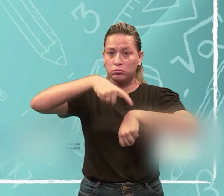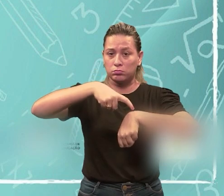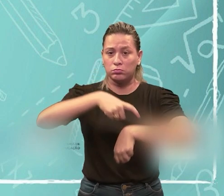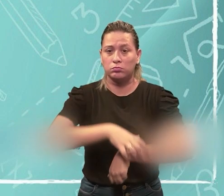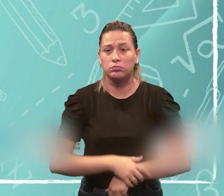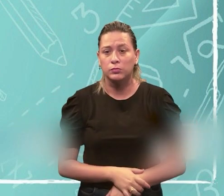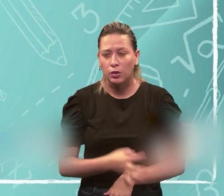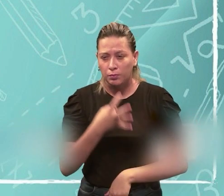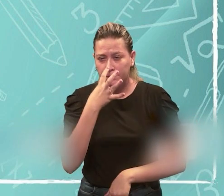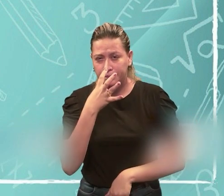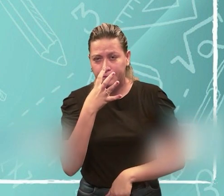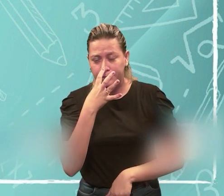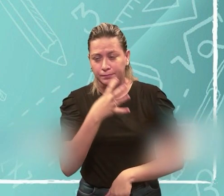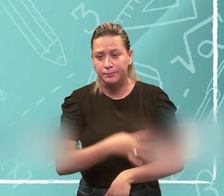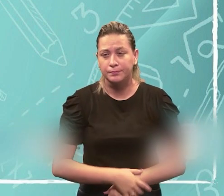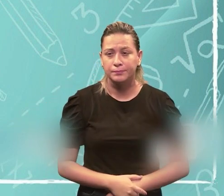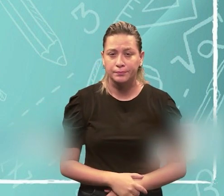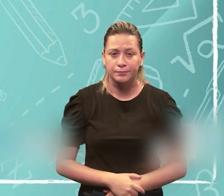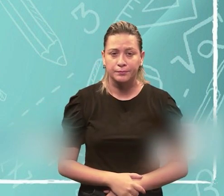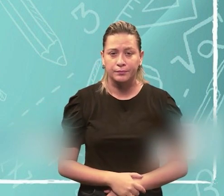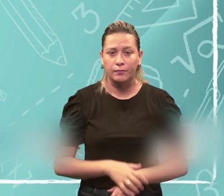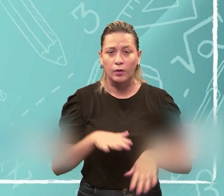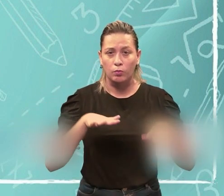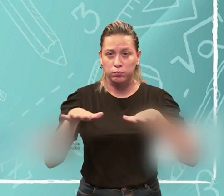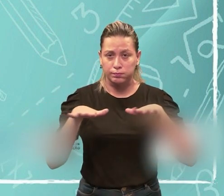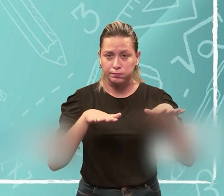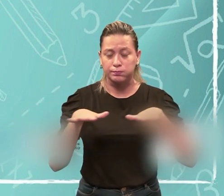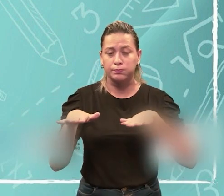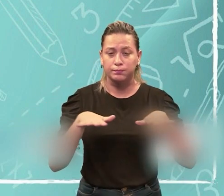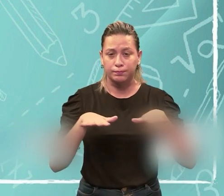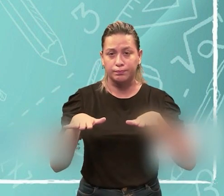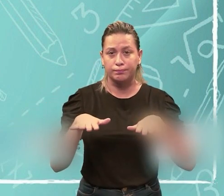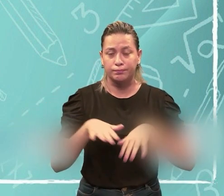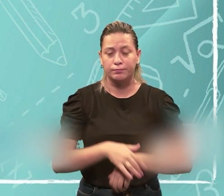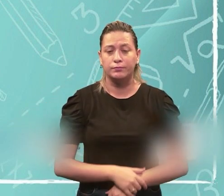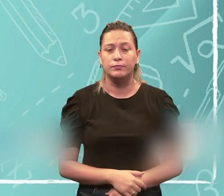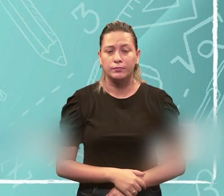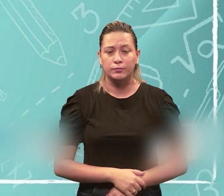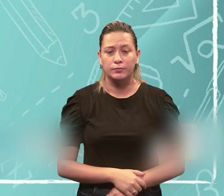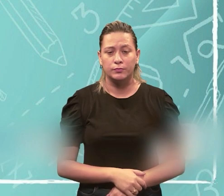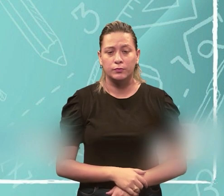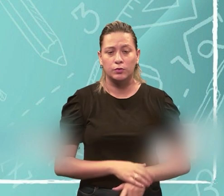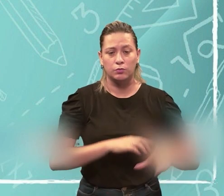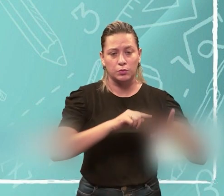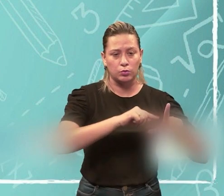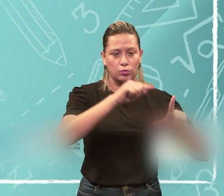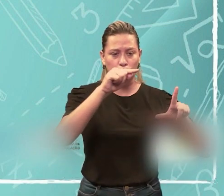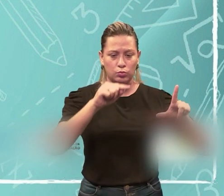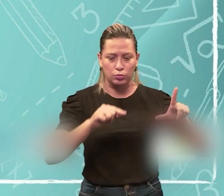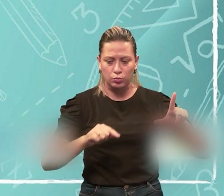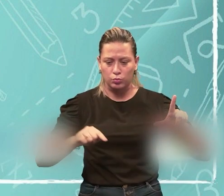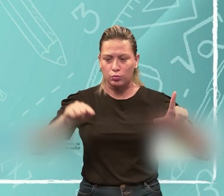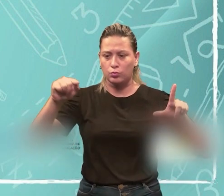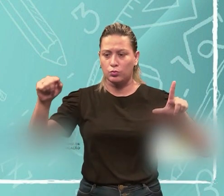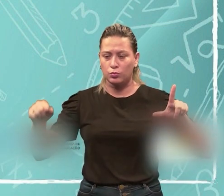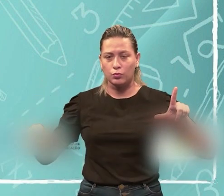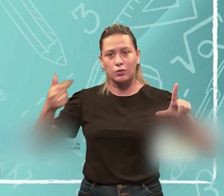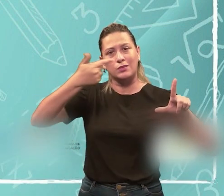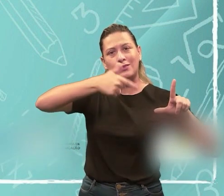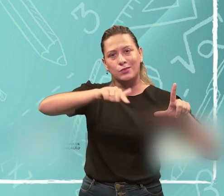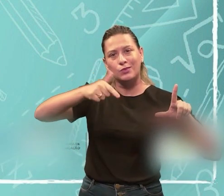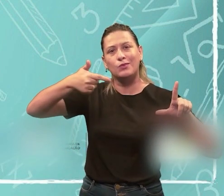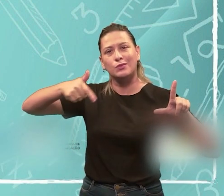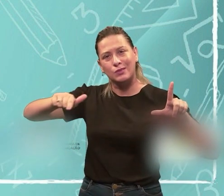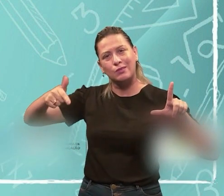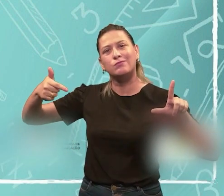a gente pode observar aqui esse movimento de um ciclo, ele acaba se repetindo ao longo